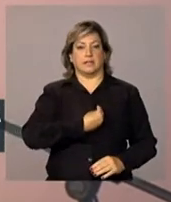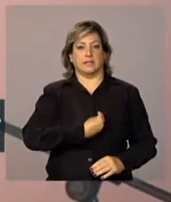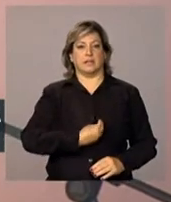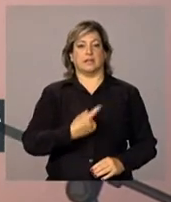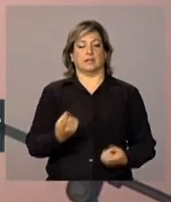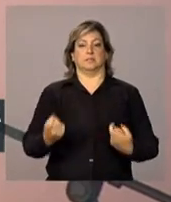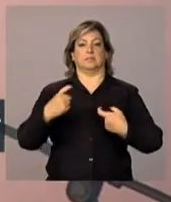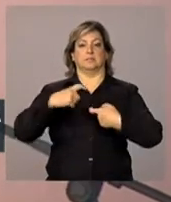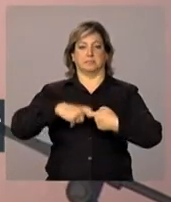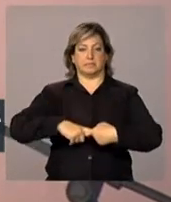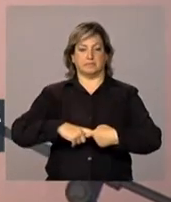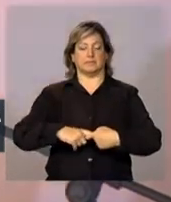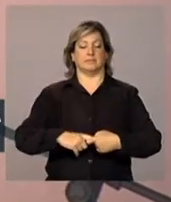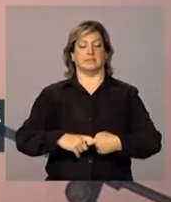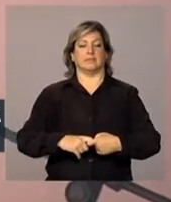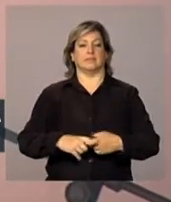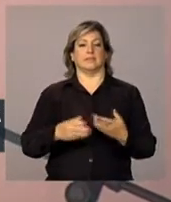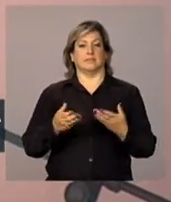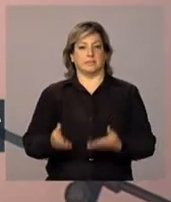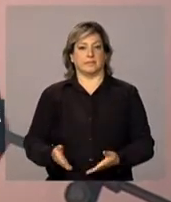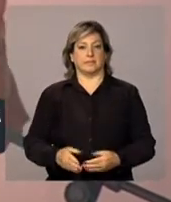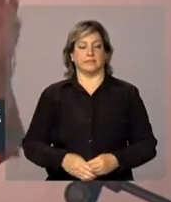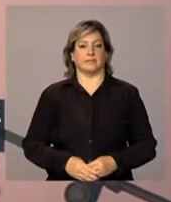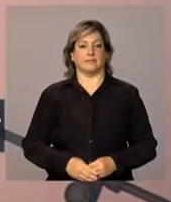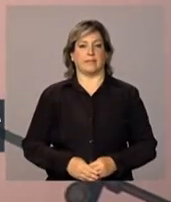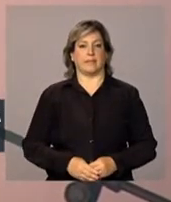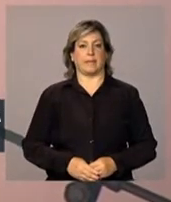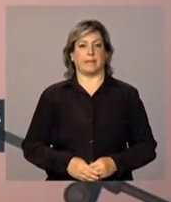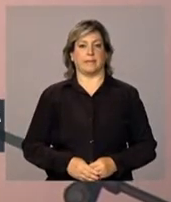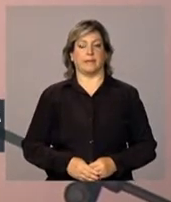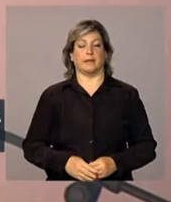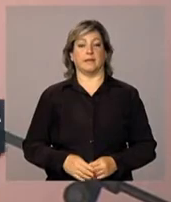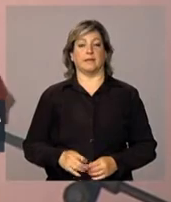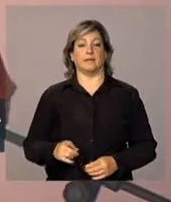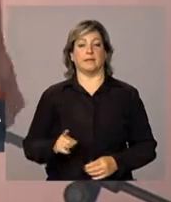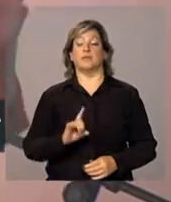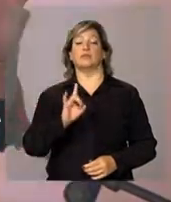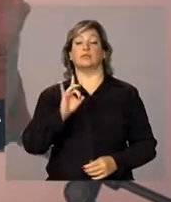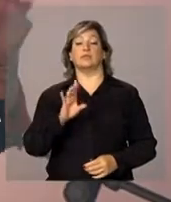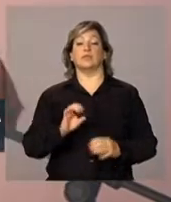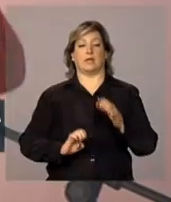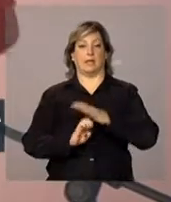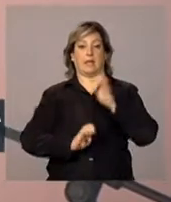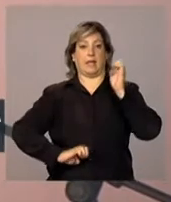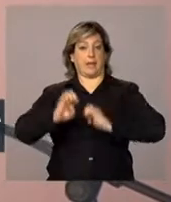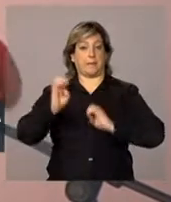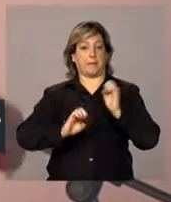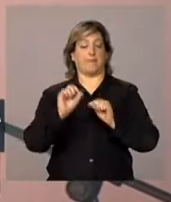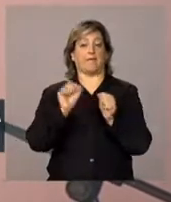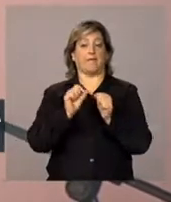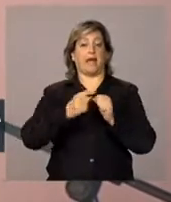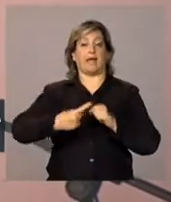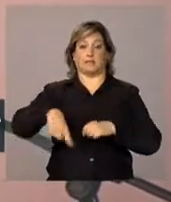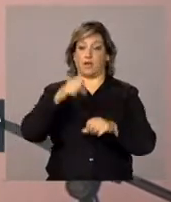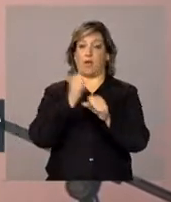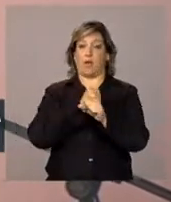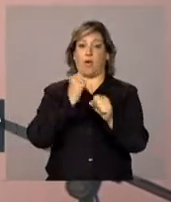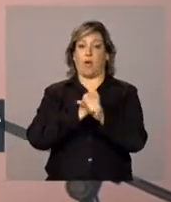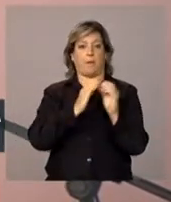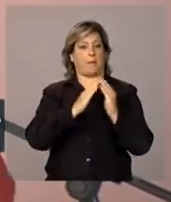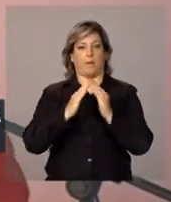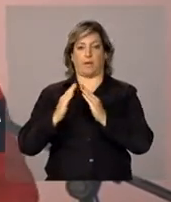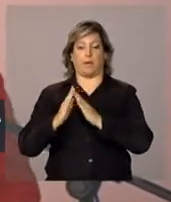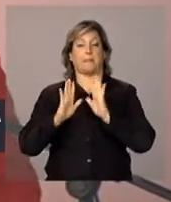um parceiro. Não só empresas realizam essas obras de moradia,